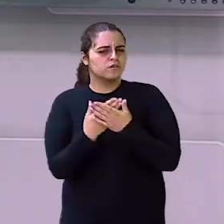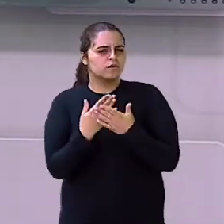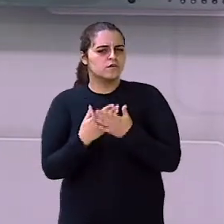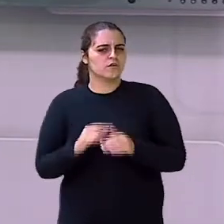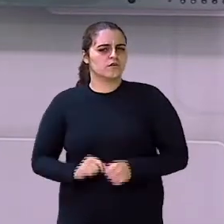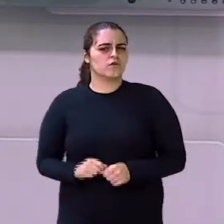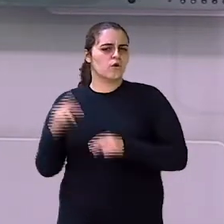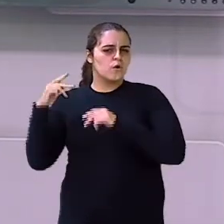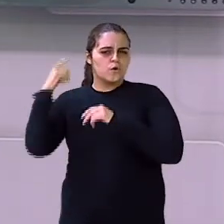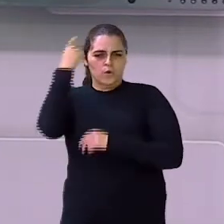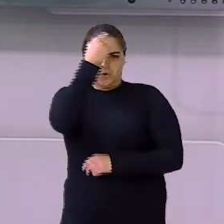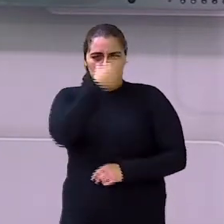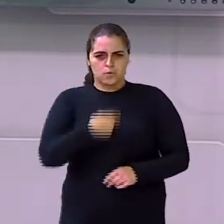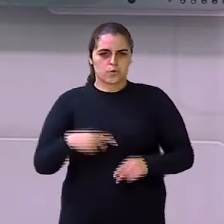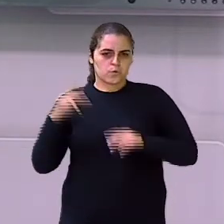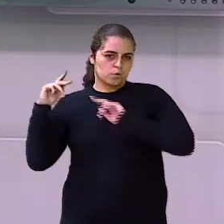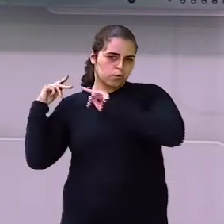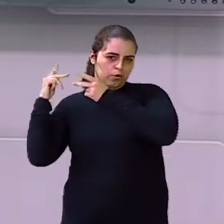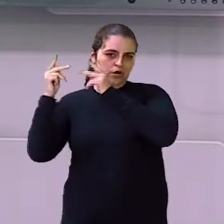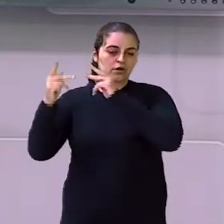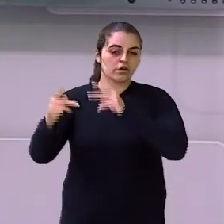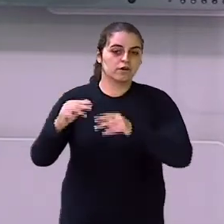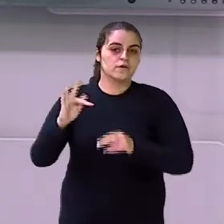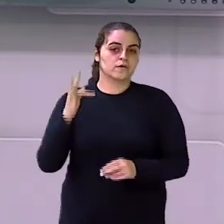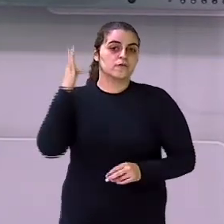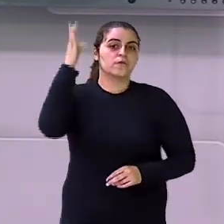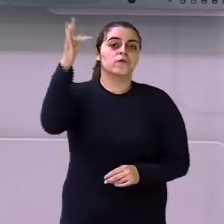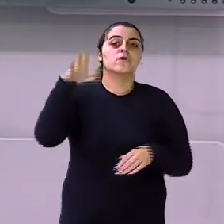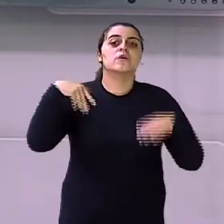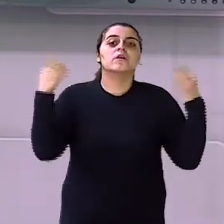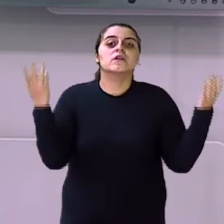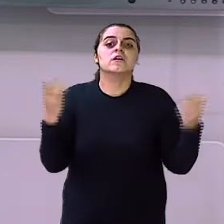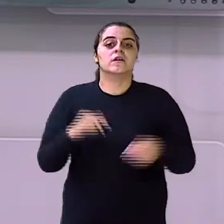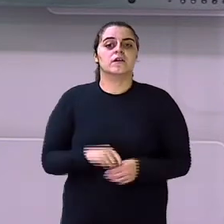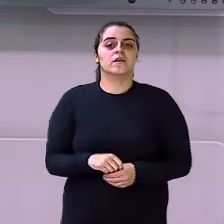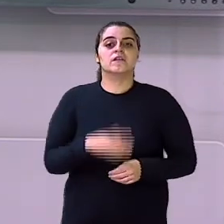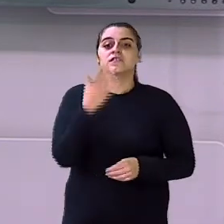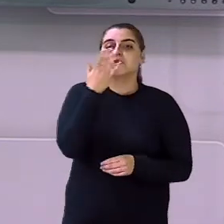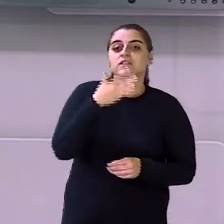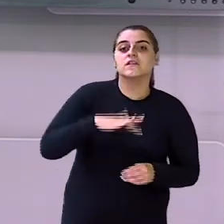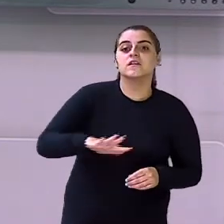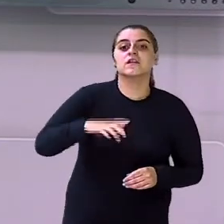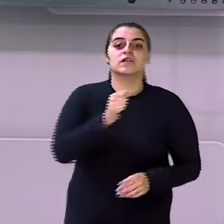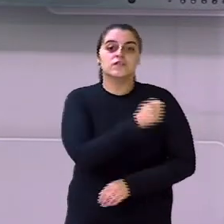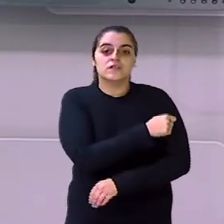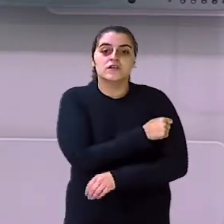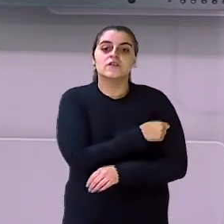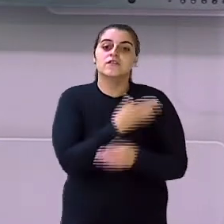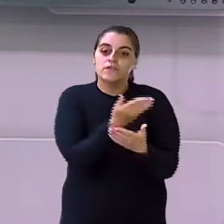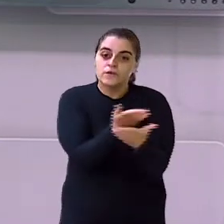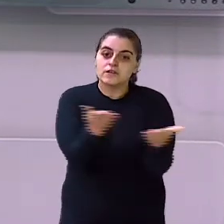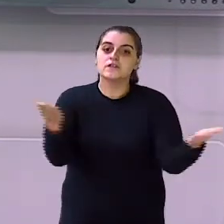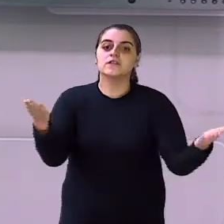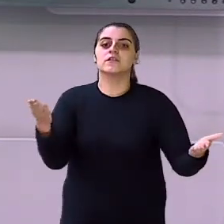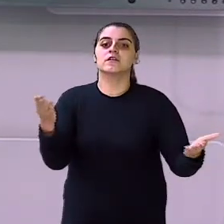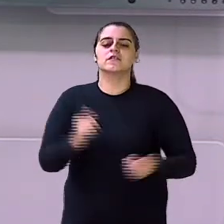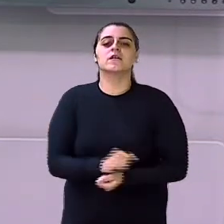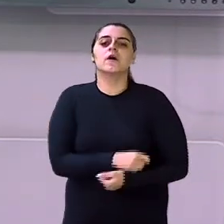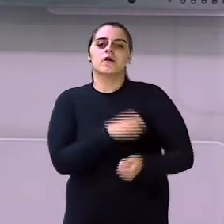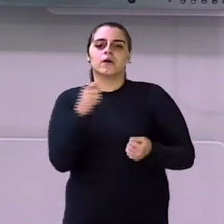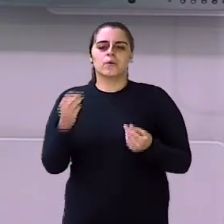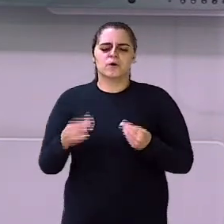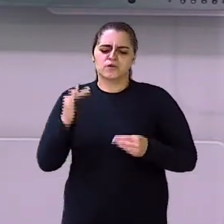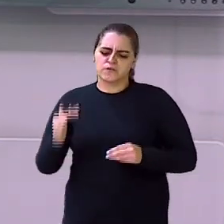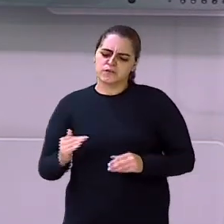herdeiro que ele está querendo dizer é você Não é a professora O papai e a mamãe É você É quando